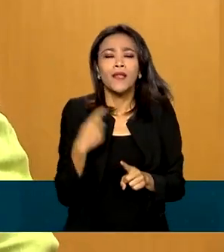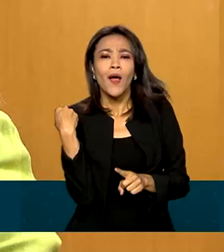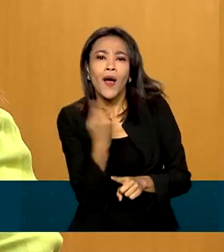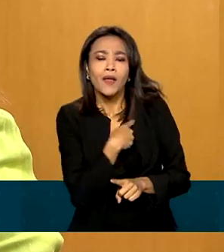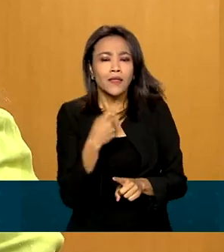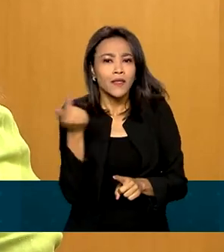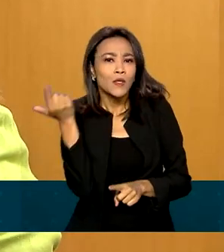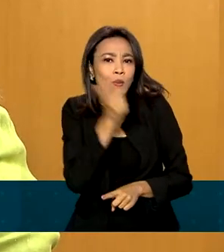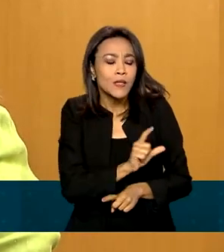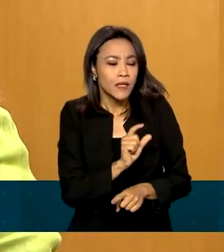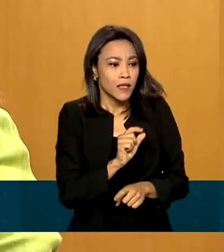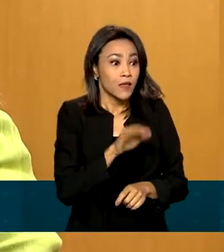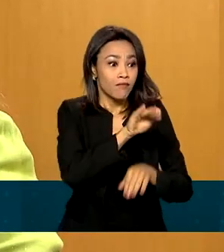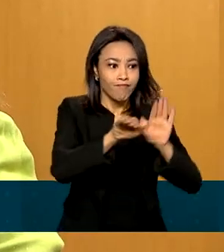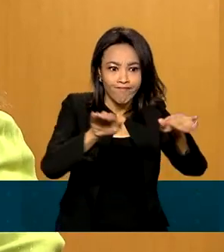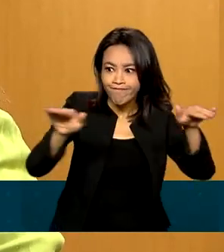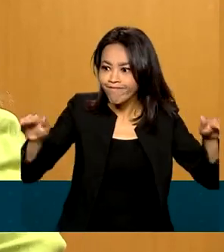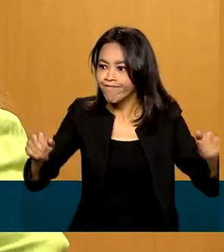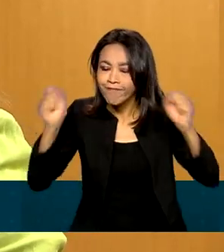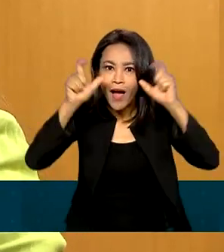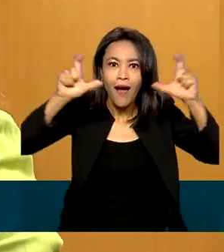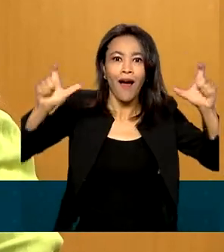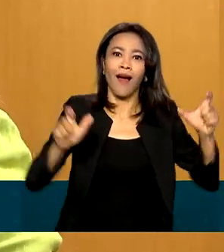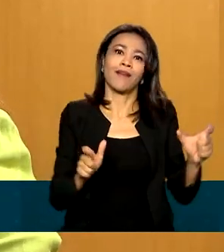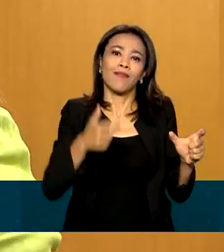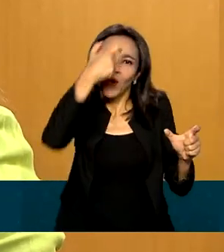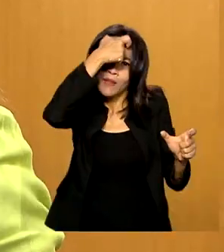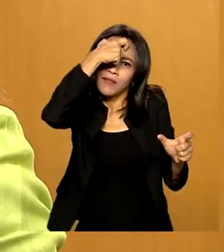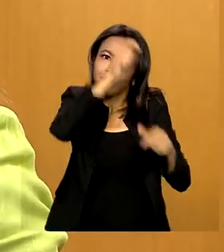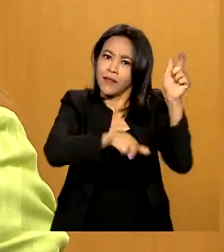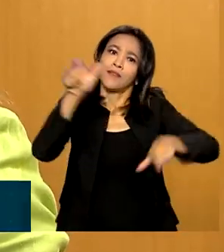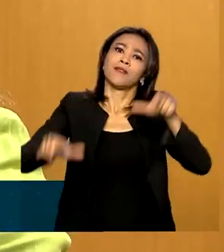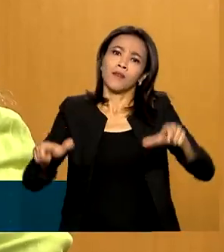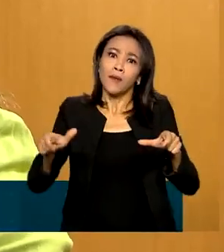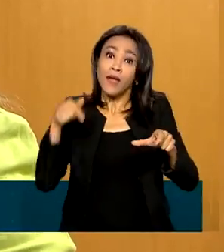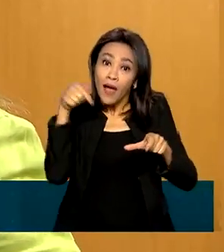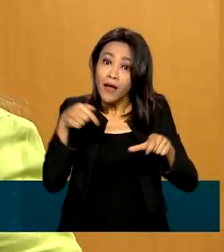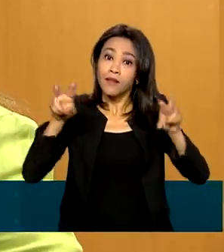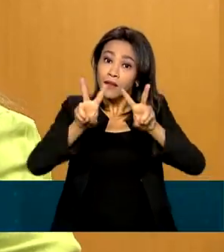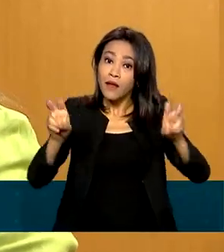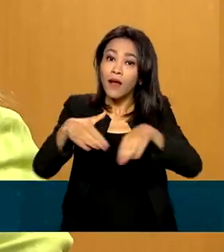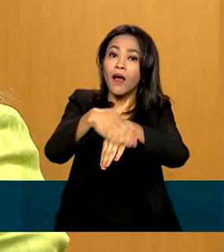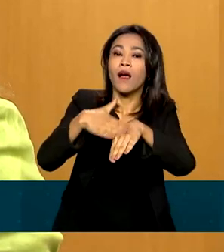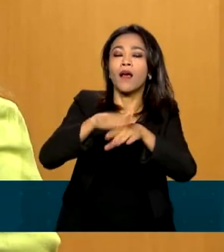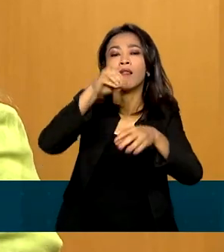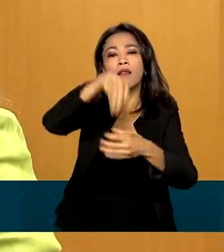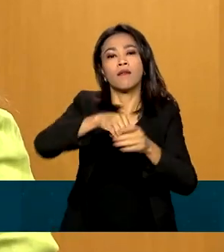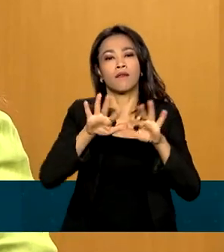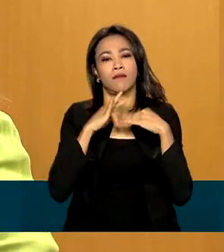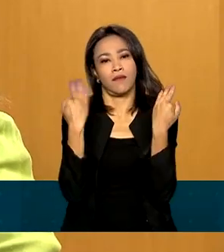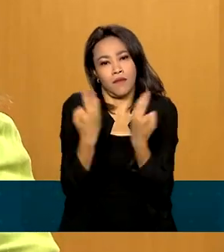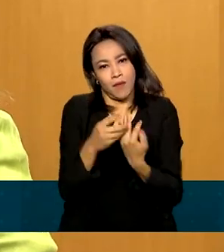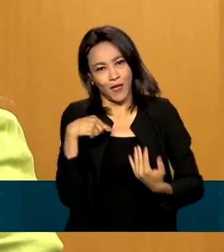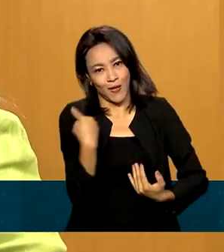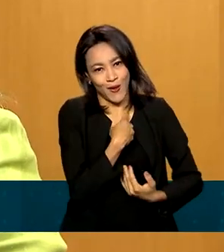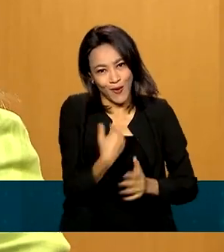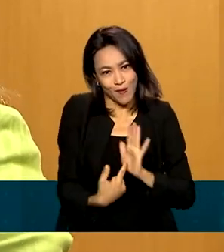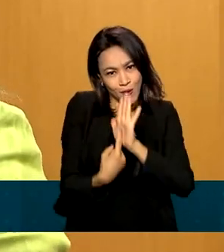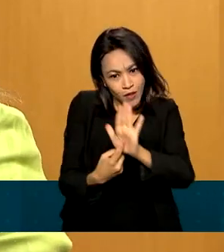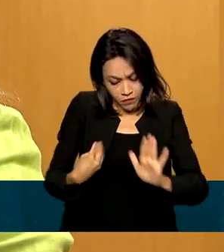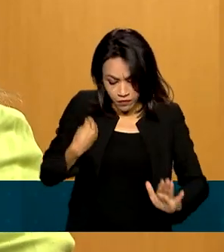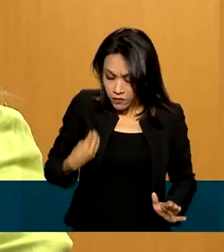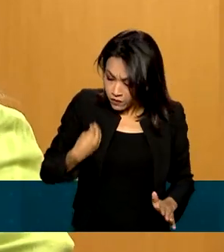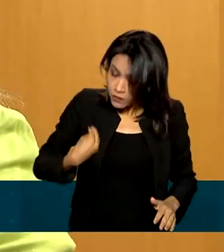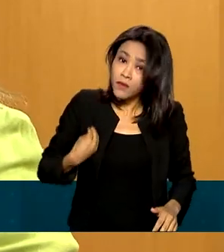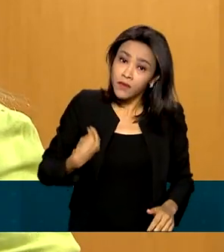pessoas para a doação de órgãos, que essa conversa aconteça no seio familiar e que nós possamos manifestar ainda em vida